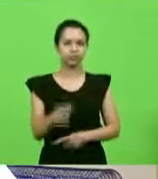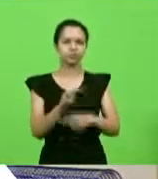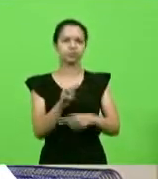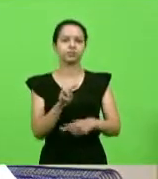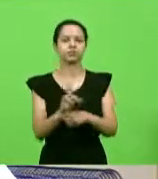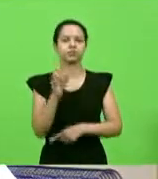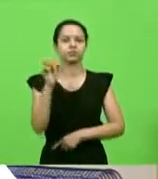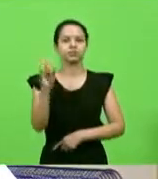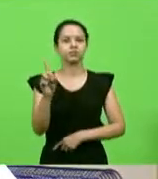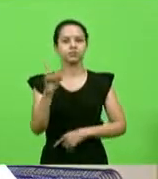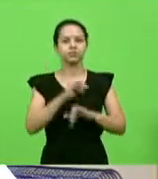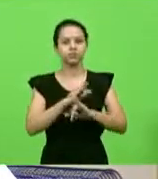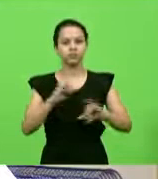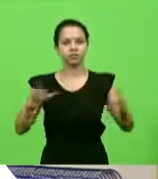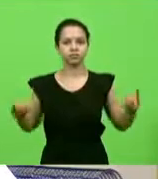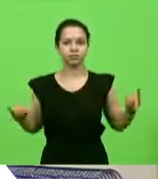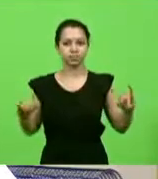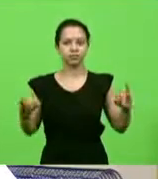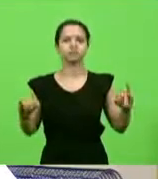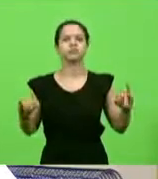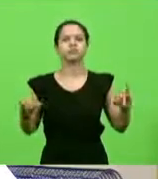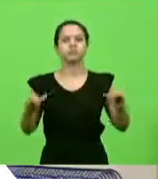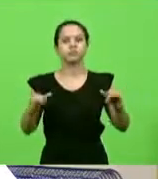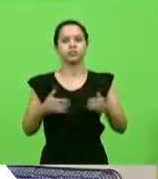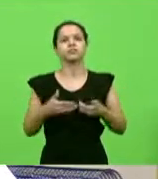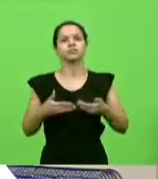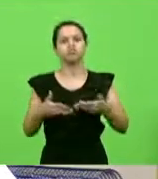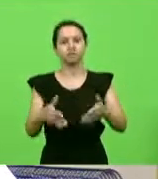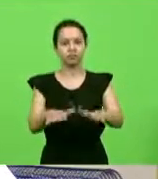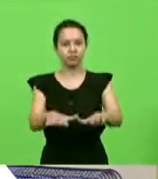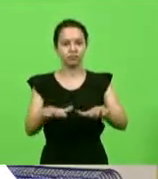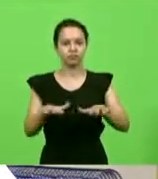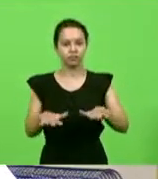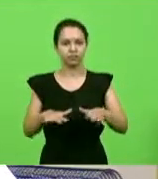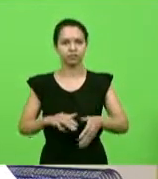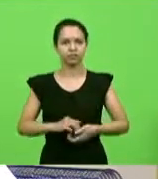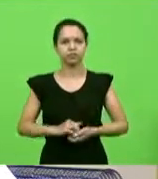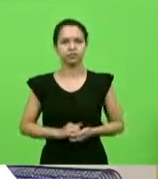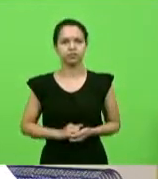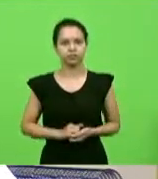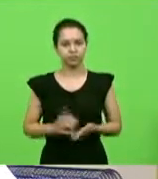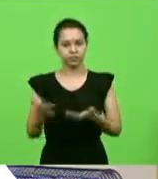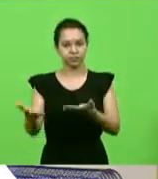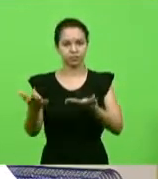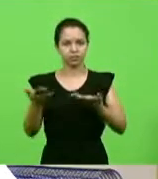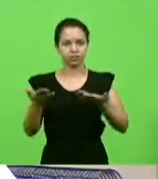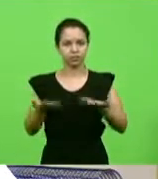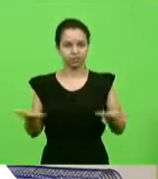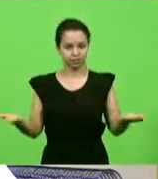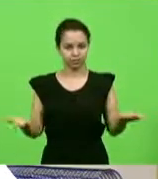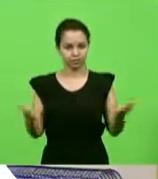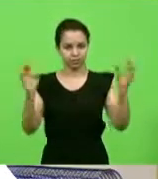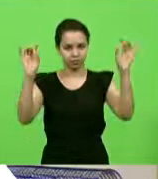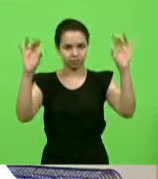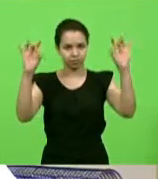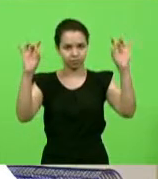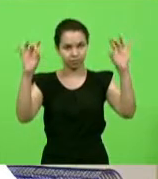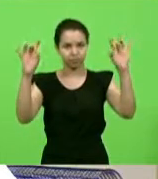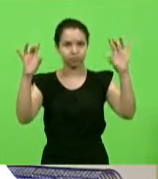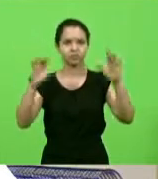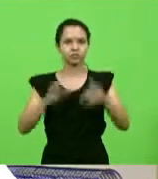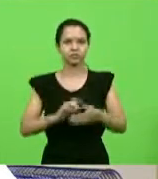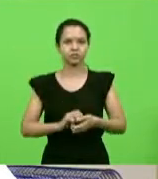de Deus, eu declaro aberta a presente sessão. Eu convido hoje, de uma forma especial, a nossa grande